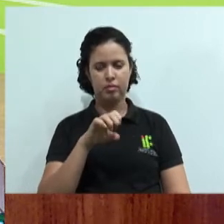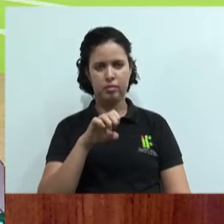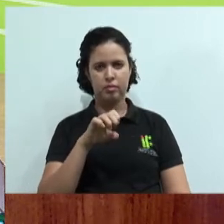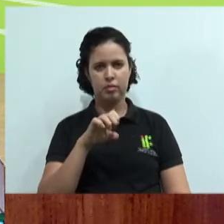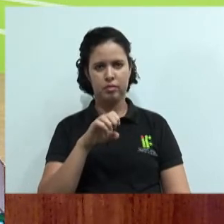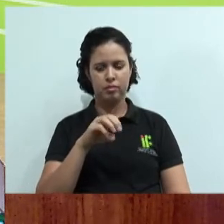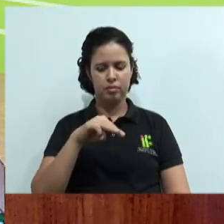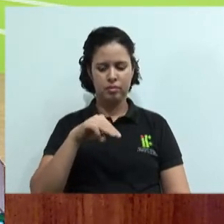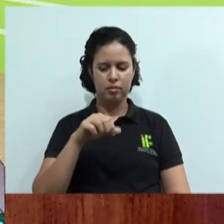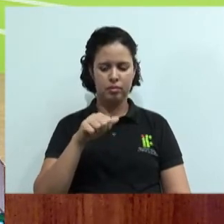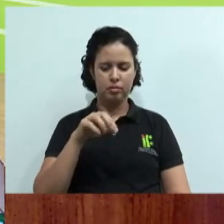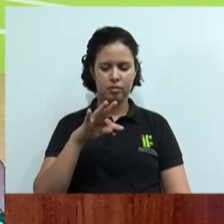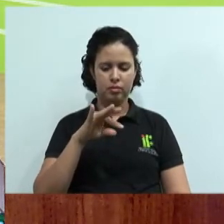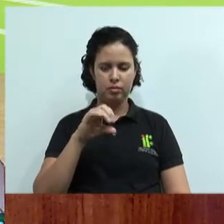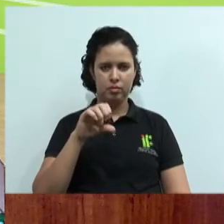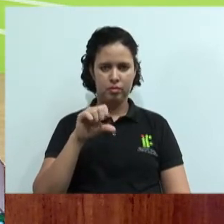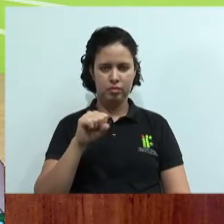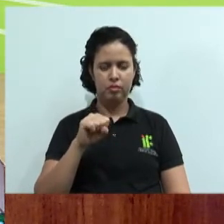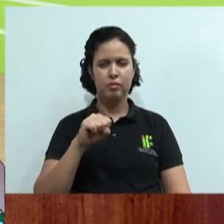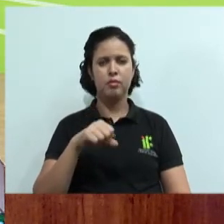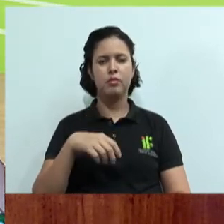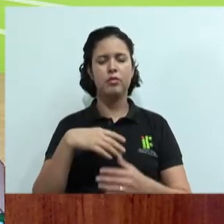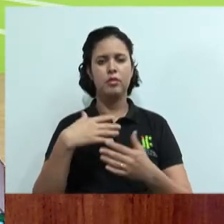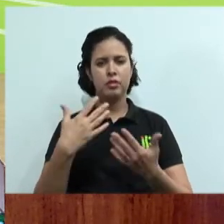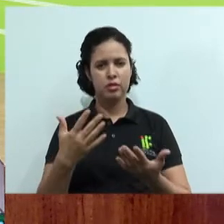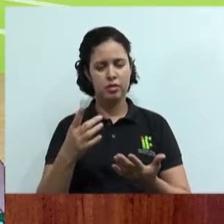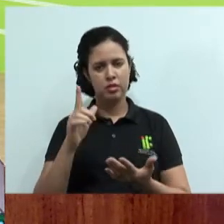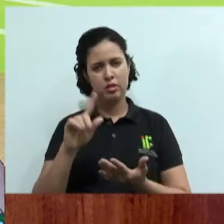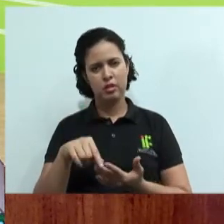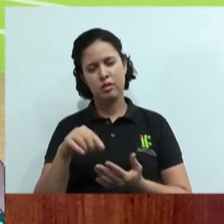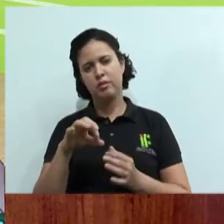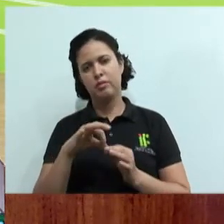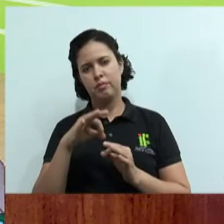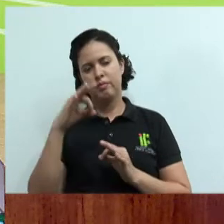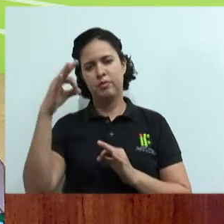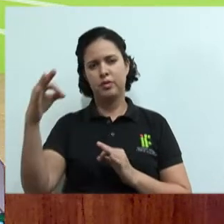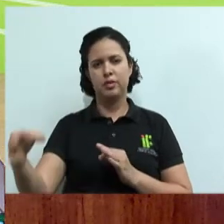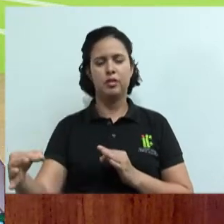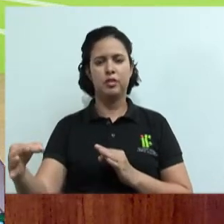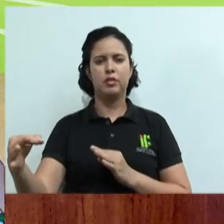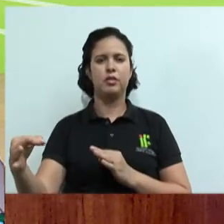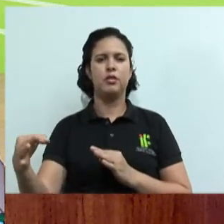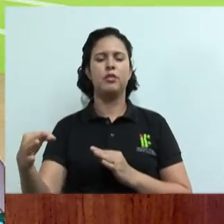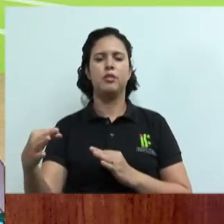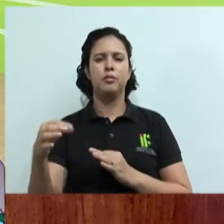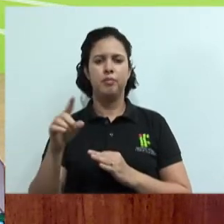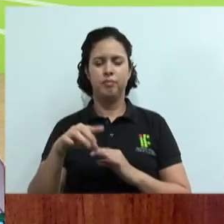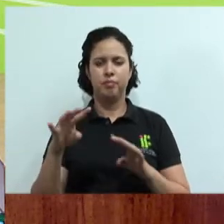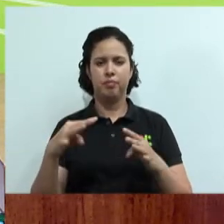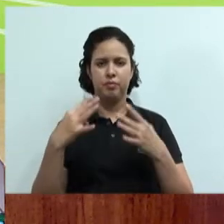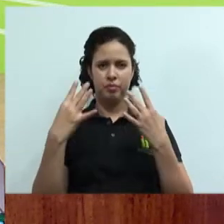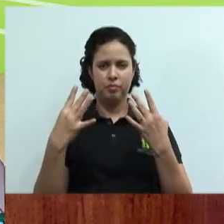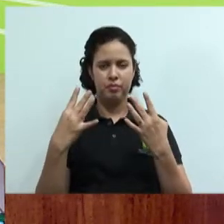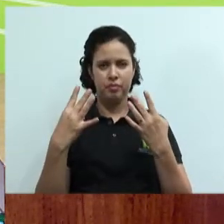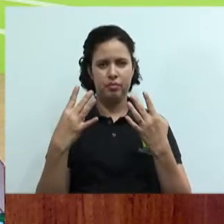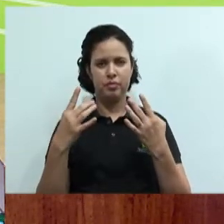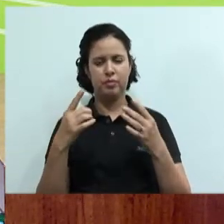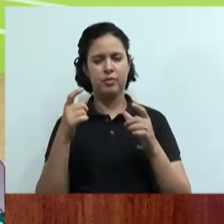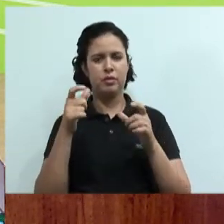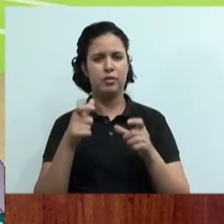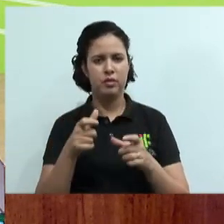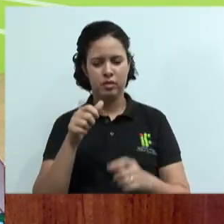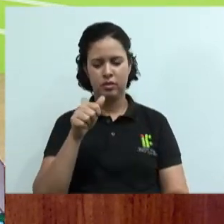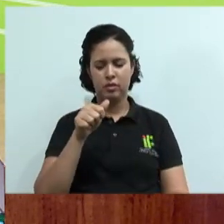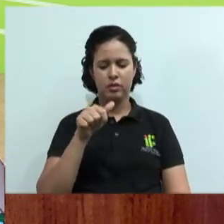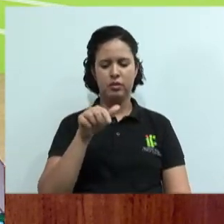Enfim, Escola Boa Esperança, lá em Alta Floresta, né? Ligados na aula. Tem uma família da minha mãe que mora em Alta Floresta.